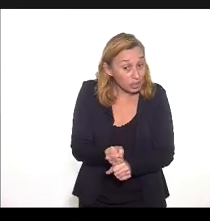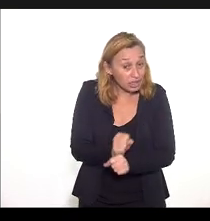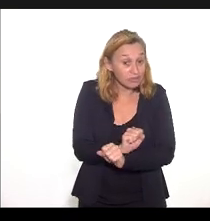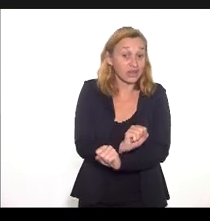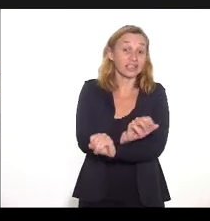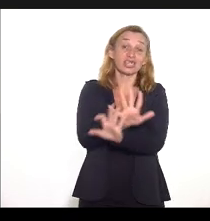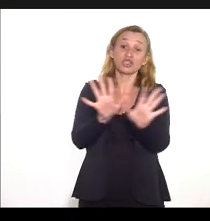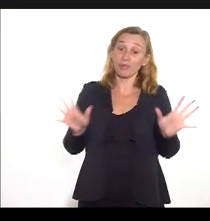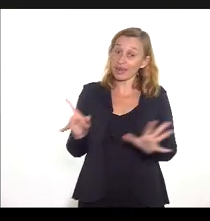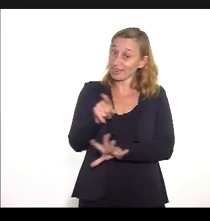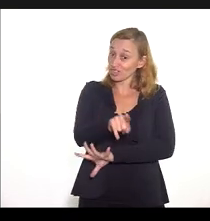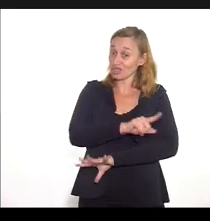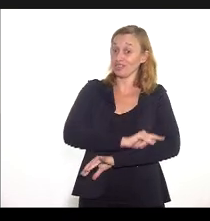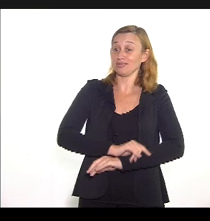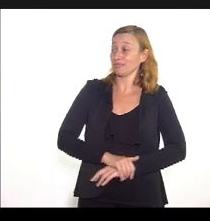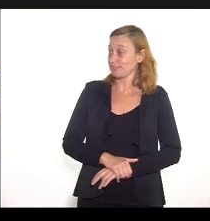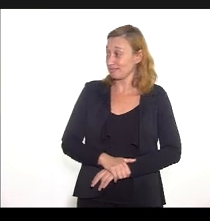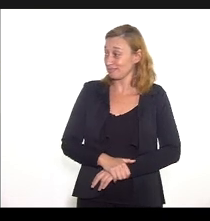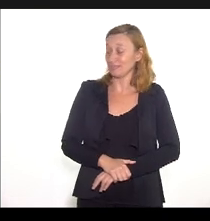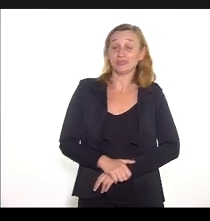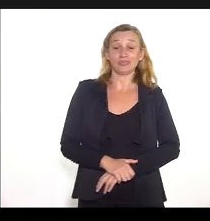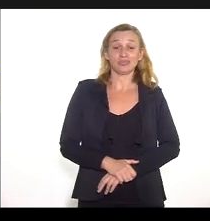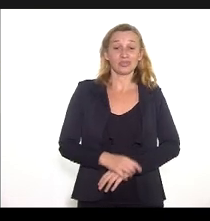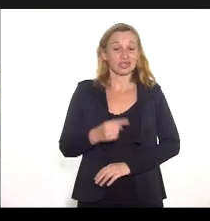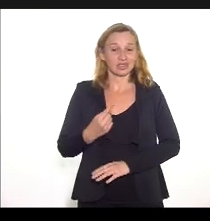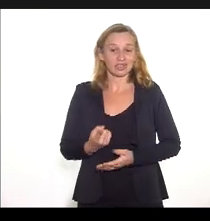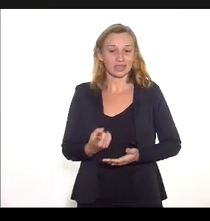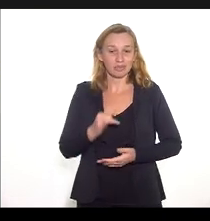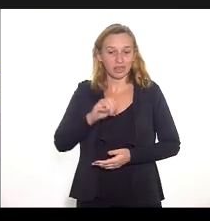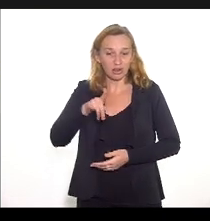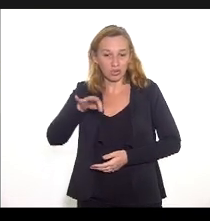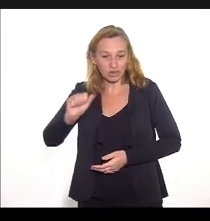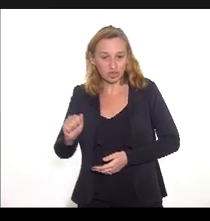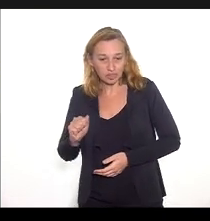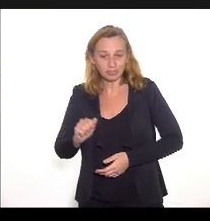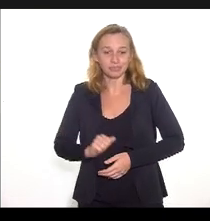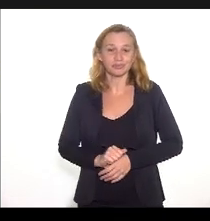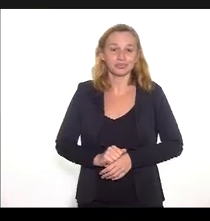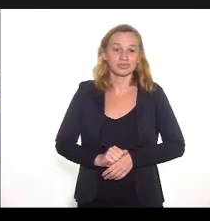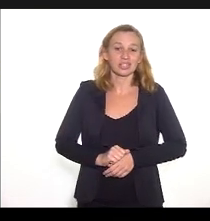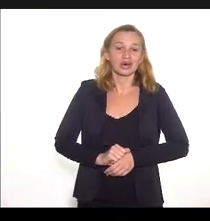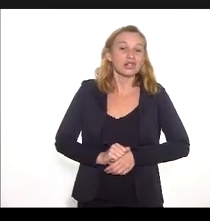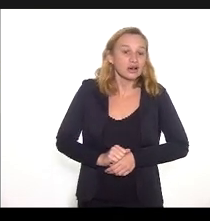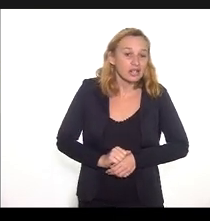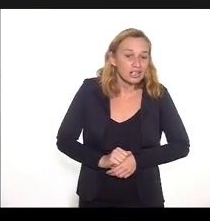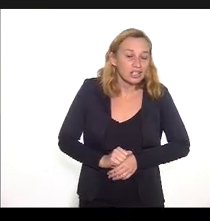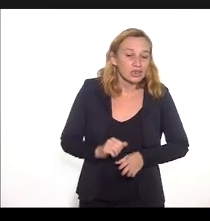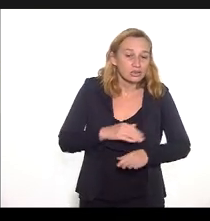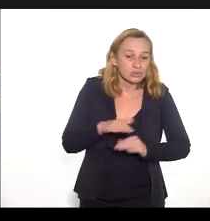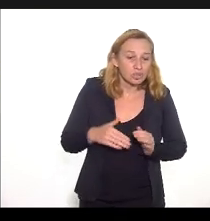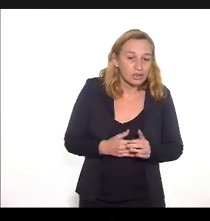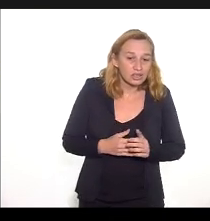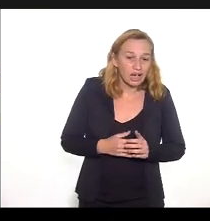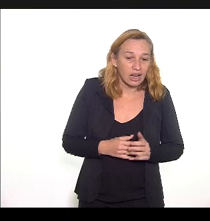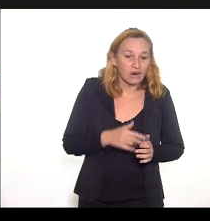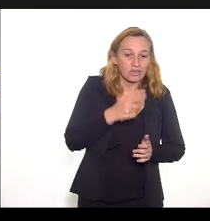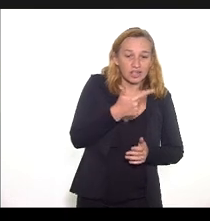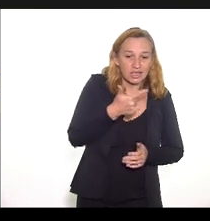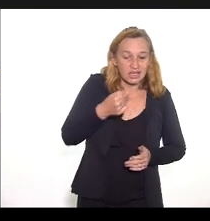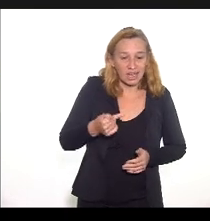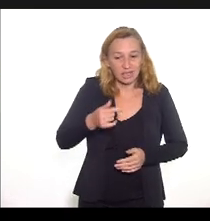aqui a sala. Vigilância epidemiológica, o total de despesa corrente é R$ 27